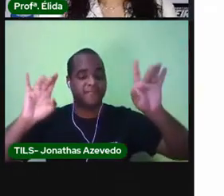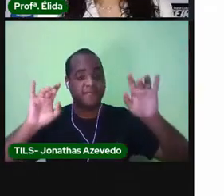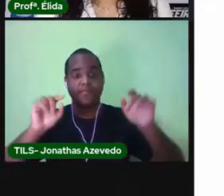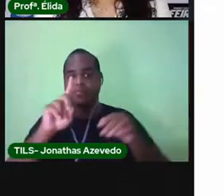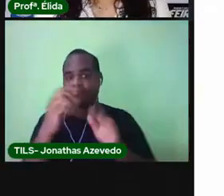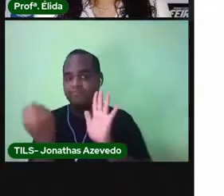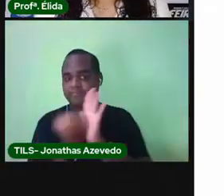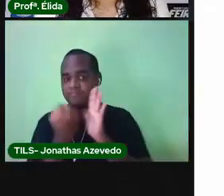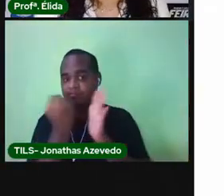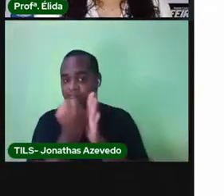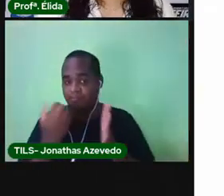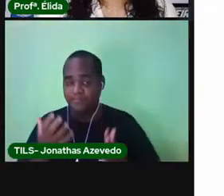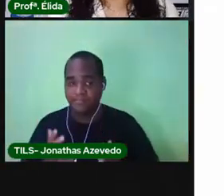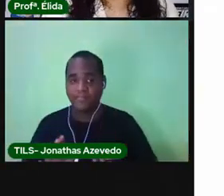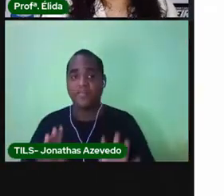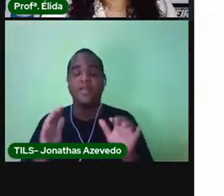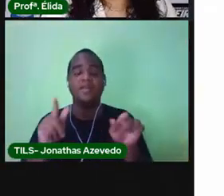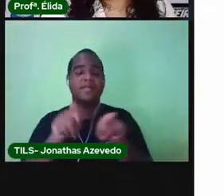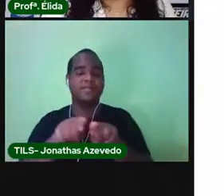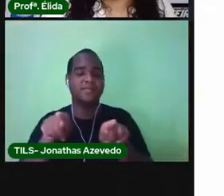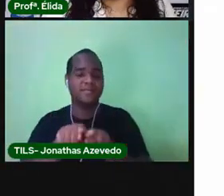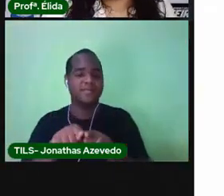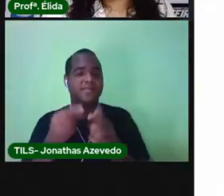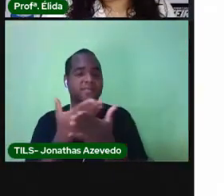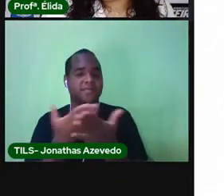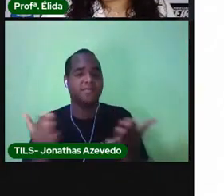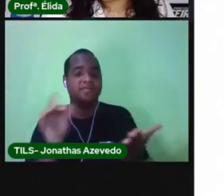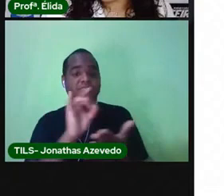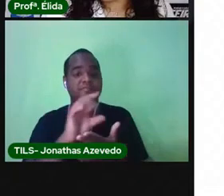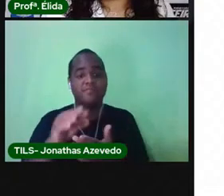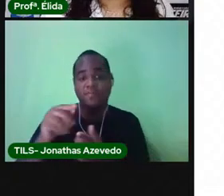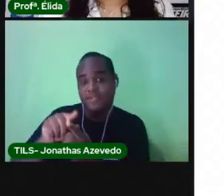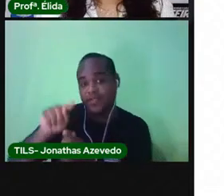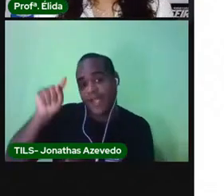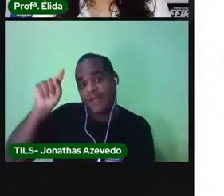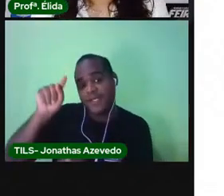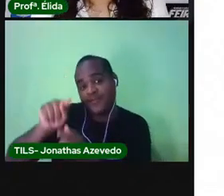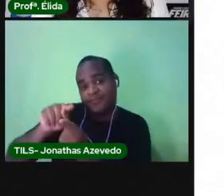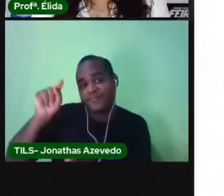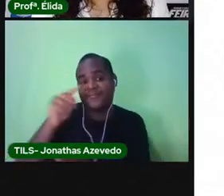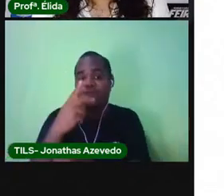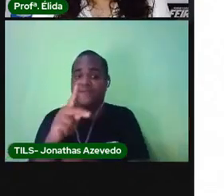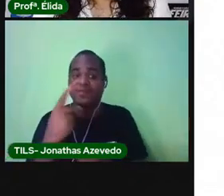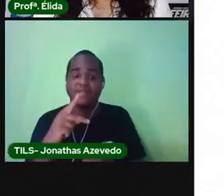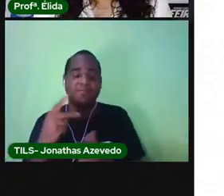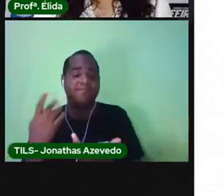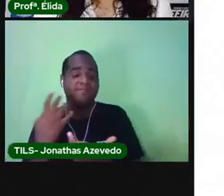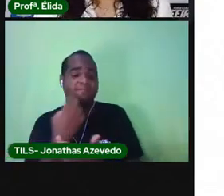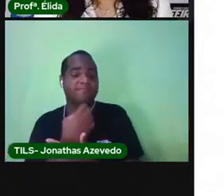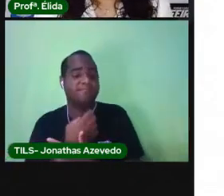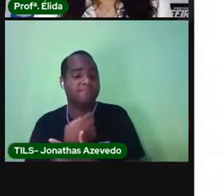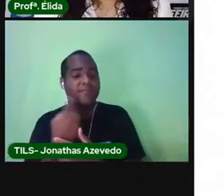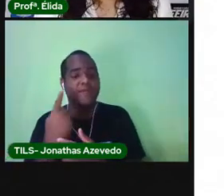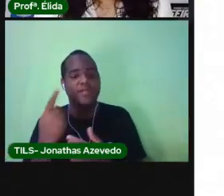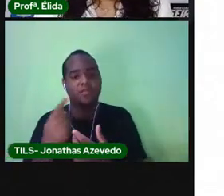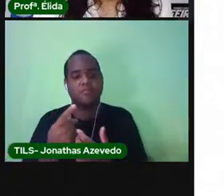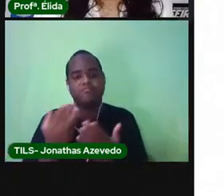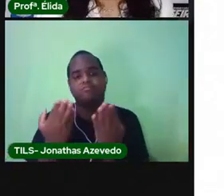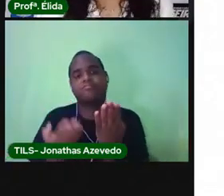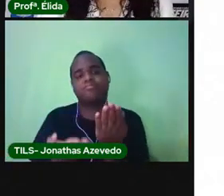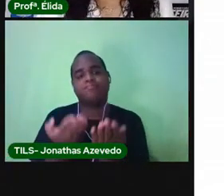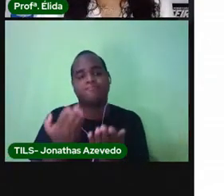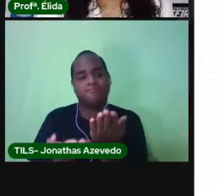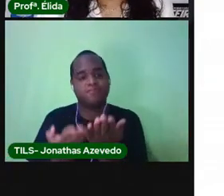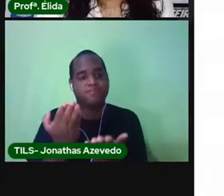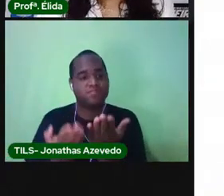certidão de nascimento também vai quantos centímetros você nasceu, com quanto peso você estava pesando